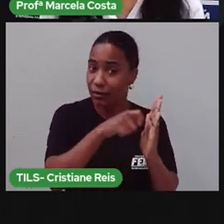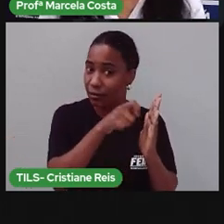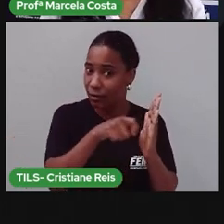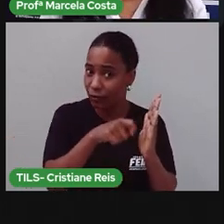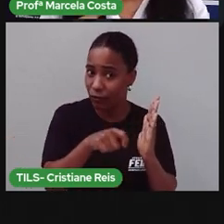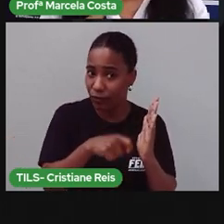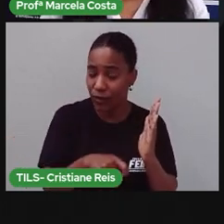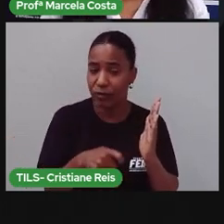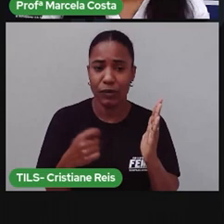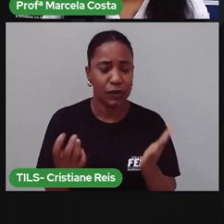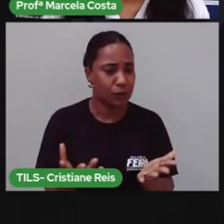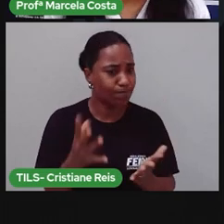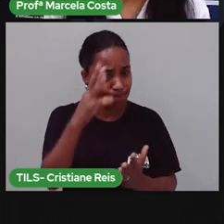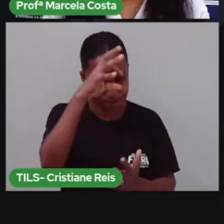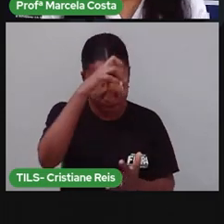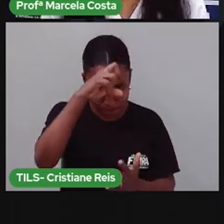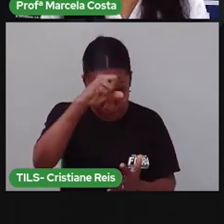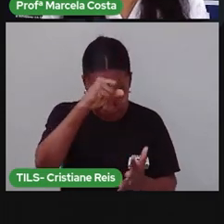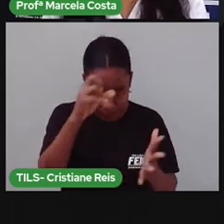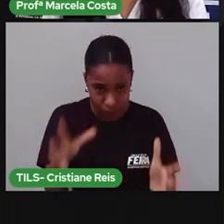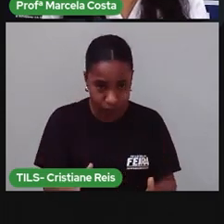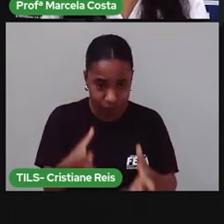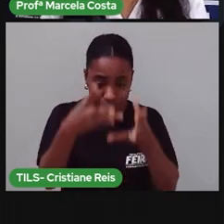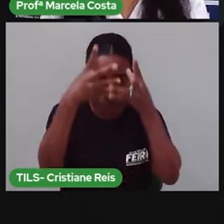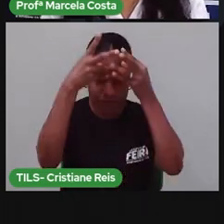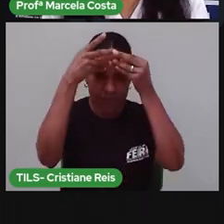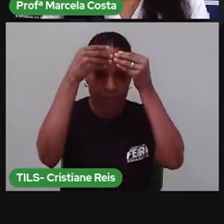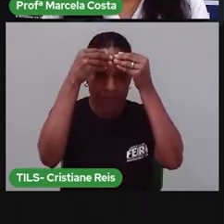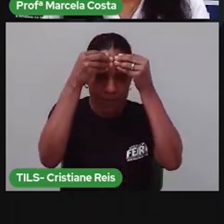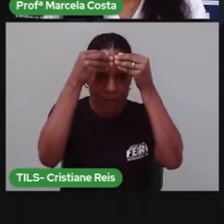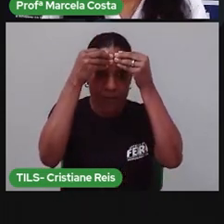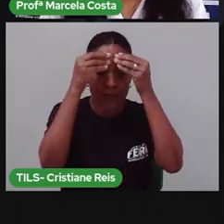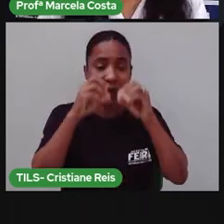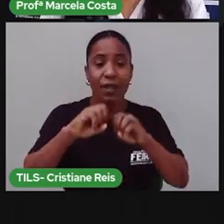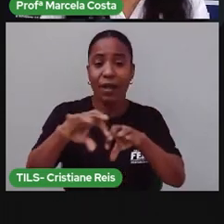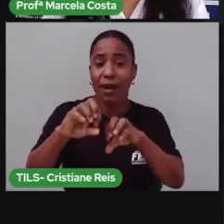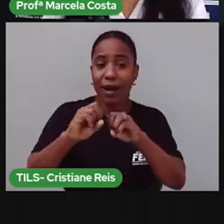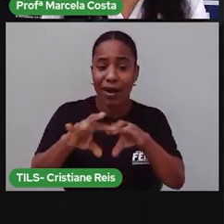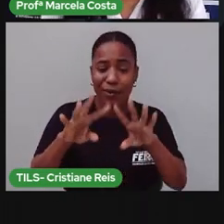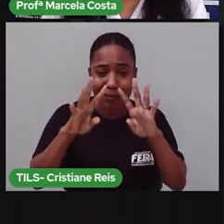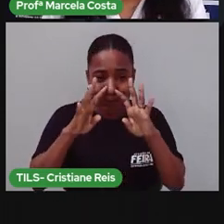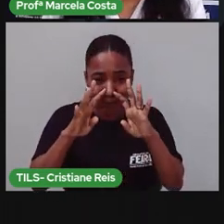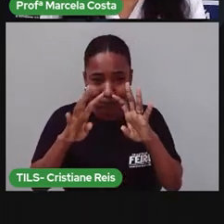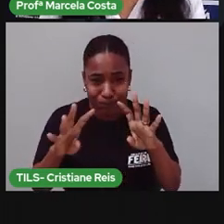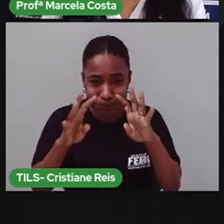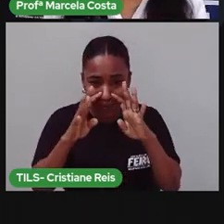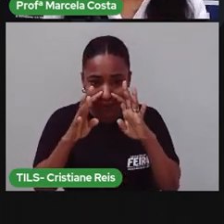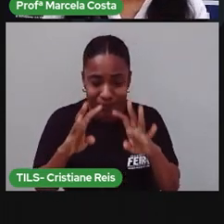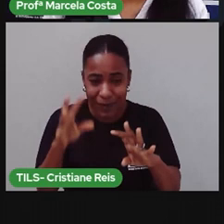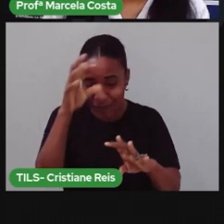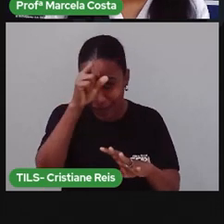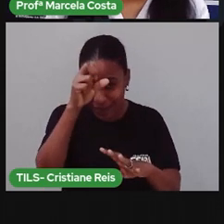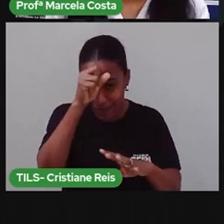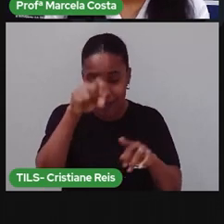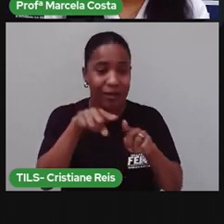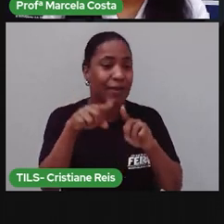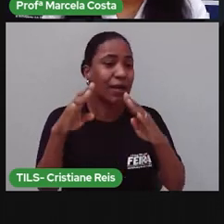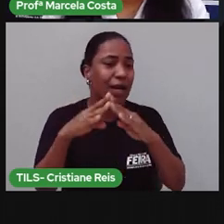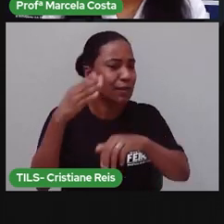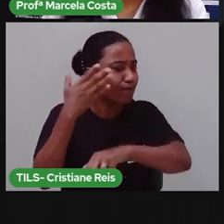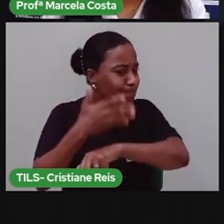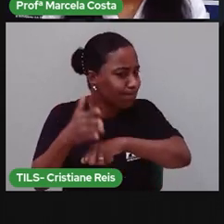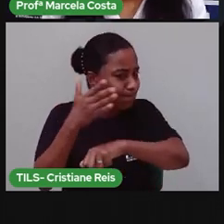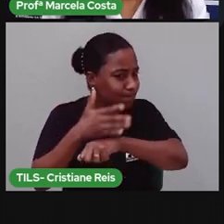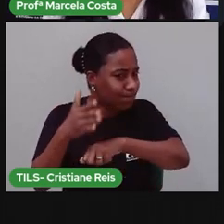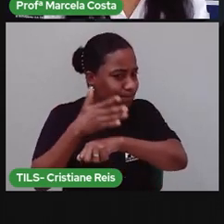É importante que vocês se mantenham atentos durante as nossas aulas. Pratique essa habilidade aí em casa, de tentar ler e reconhecer